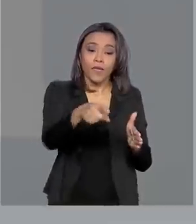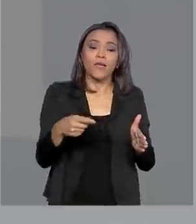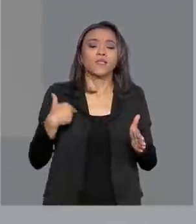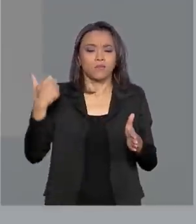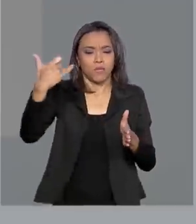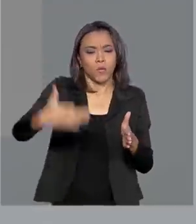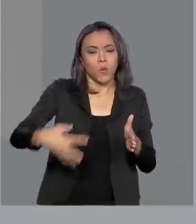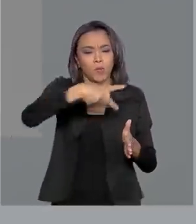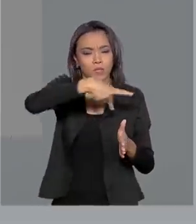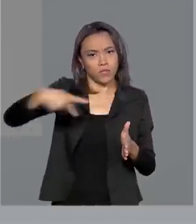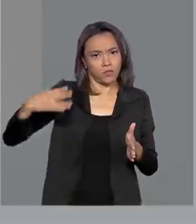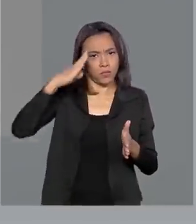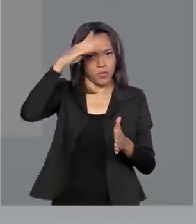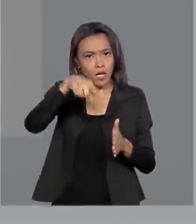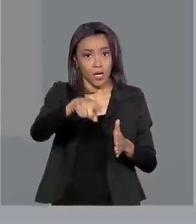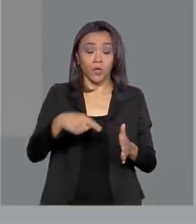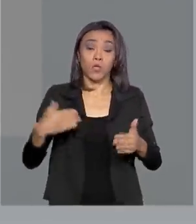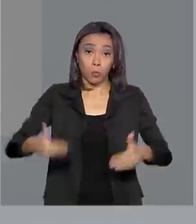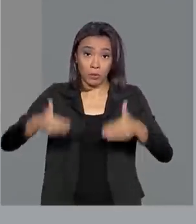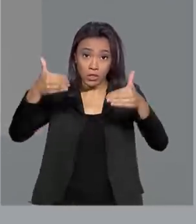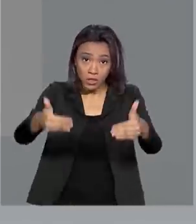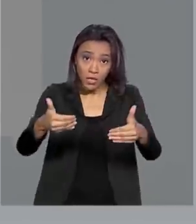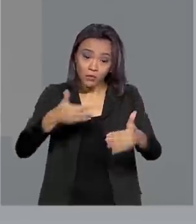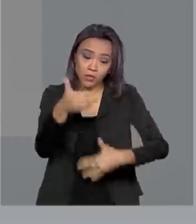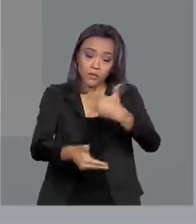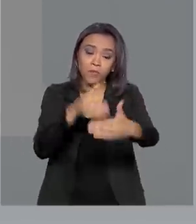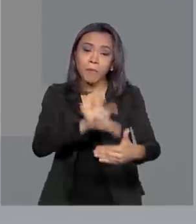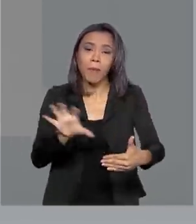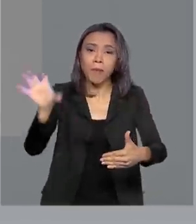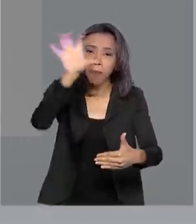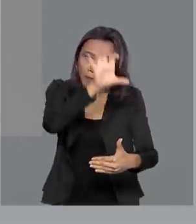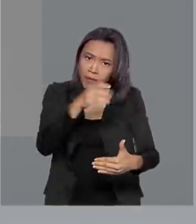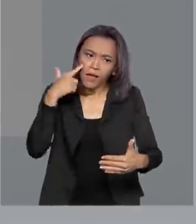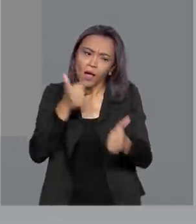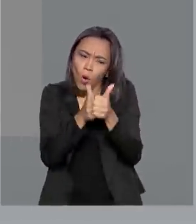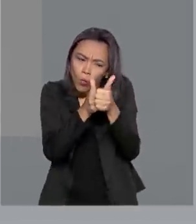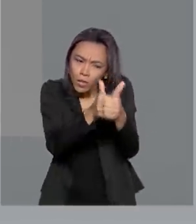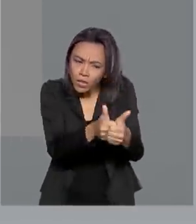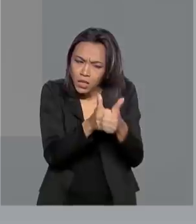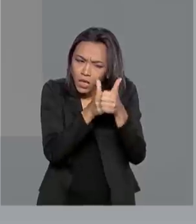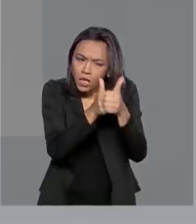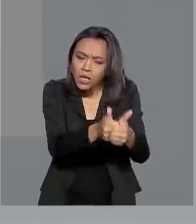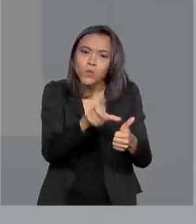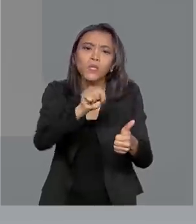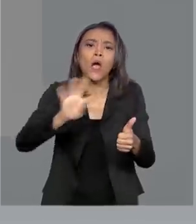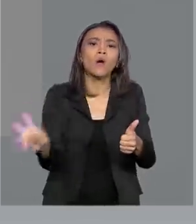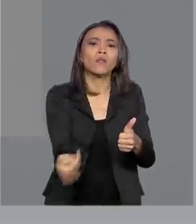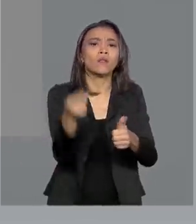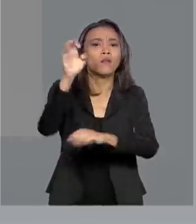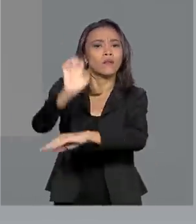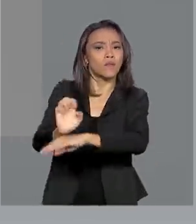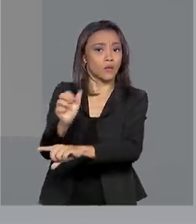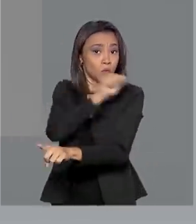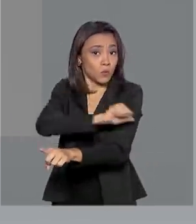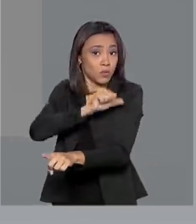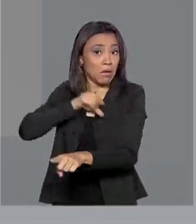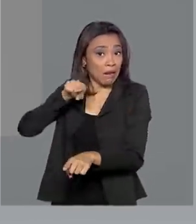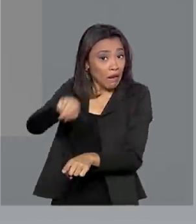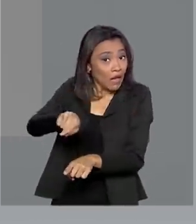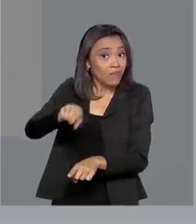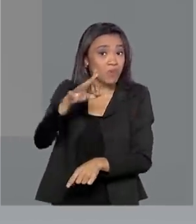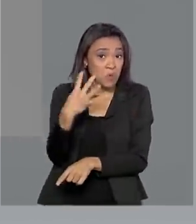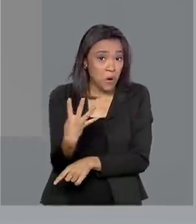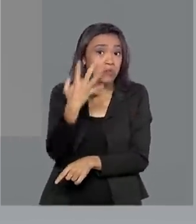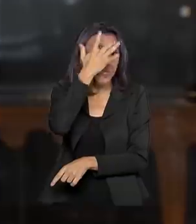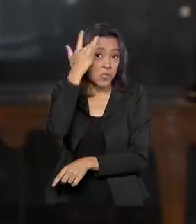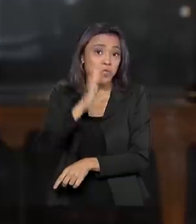Ministério do Desenvolvimento Regional está acompanhando também de perto a situação das chuvas no Rio de Janeiro, onde quatro pessoas já